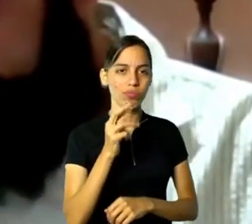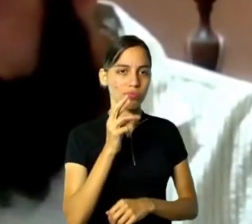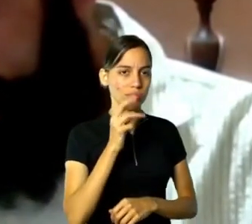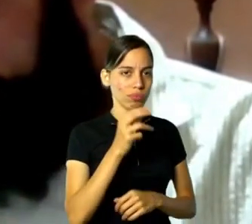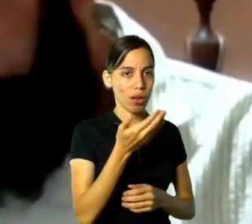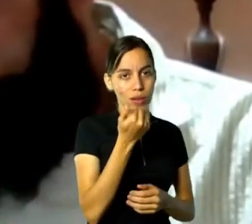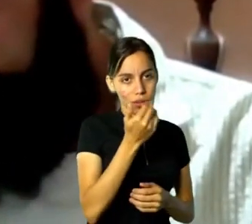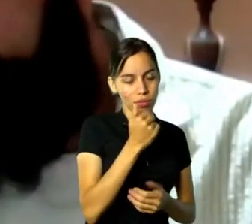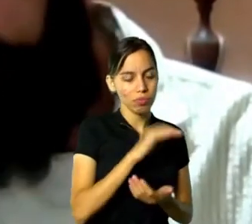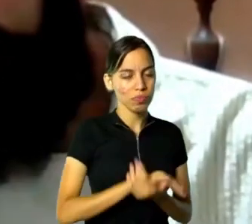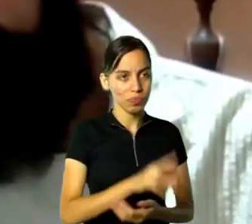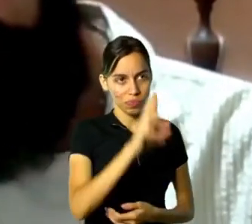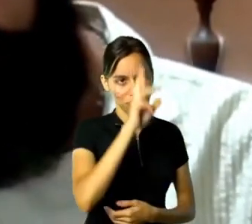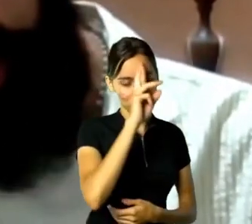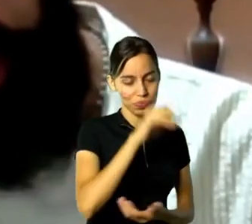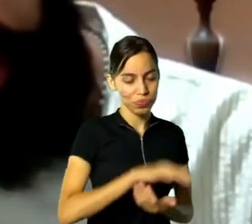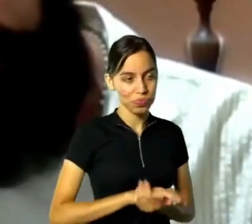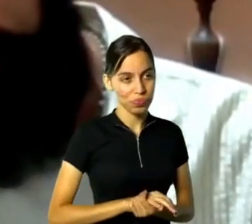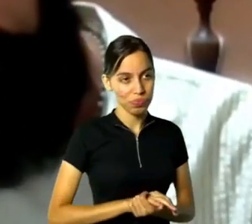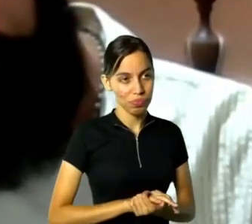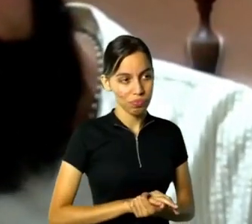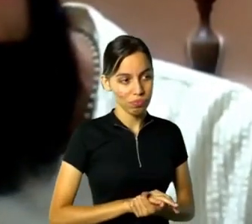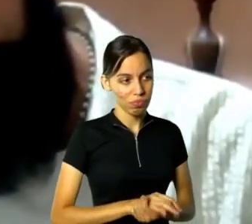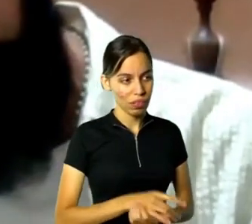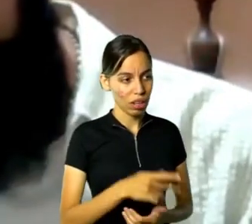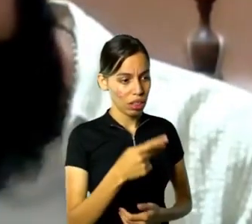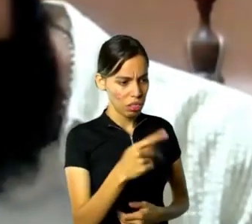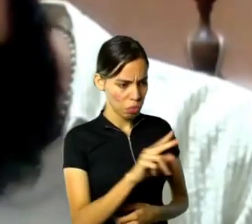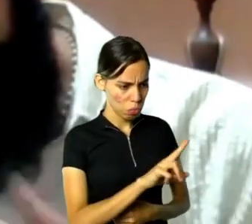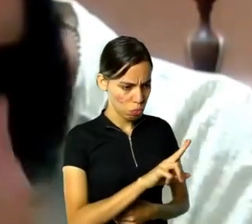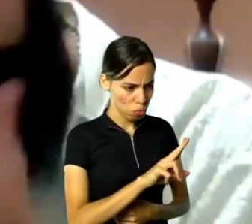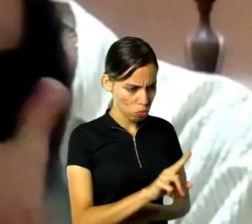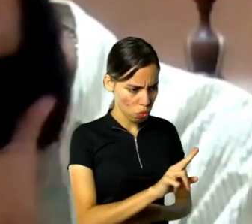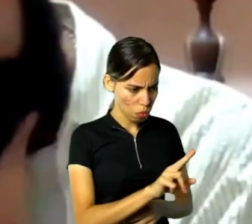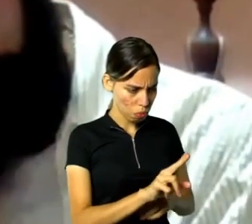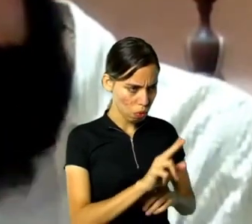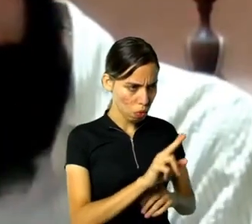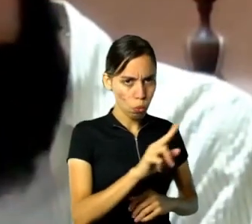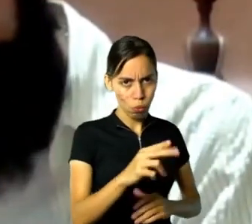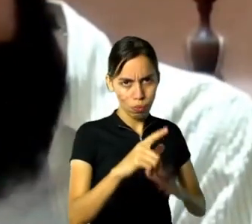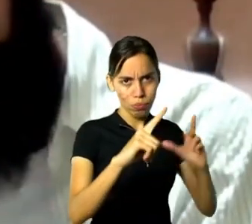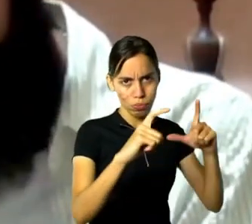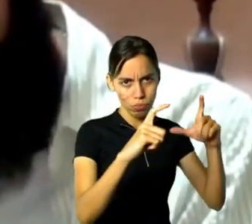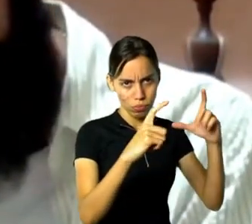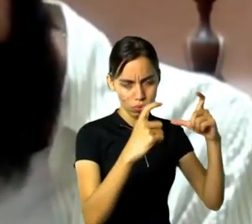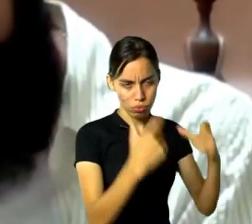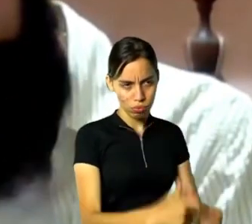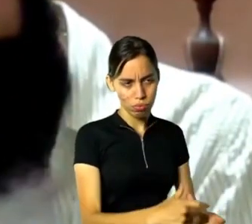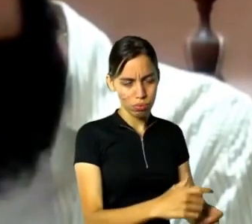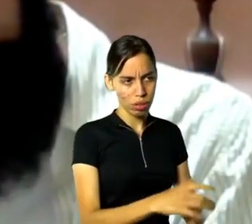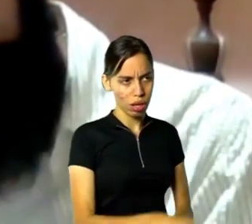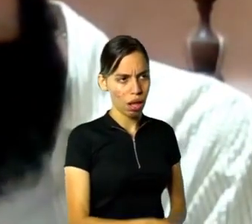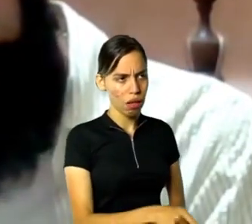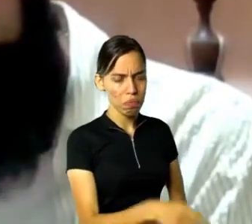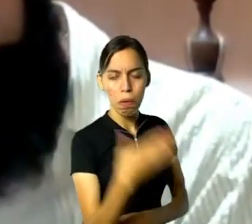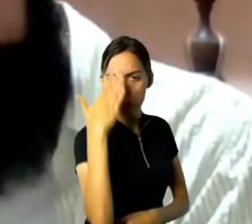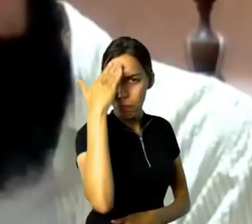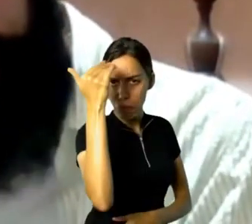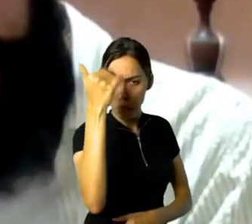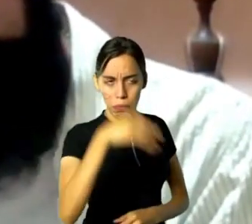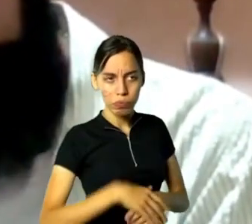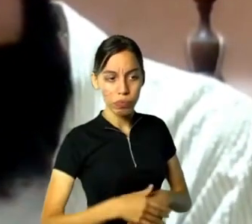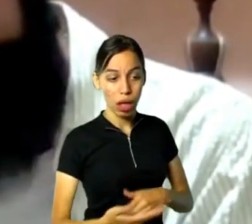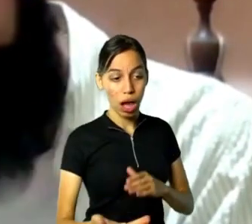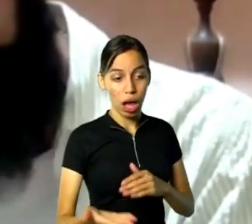já se tornara uma força incomparável. O Salão do Grill Room, antes limitado por conta de uma área de serviço,